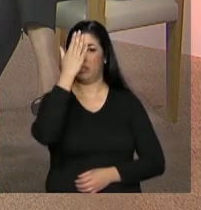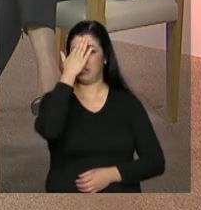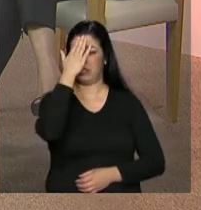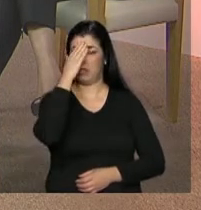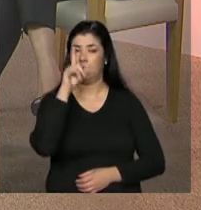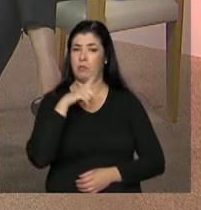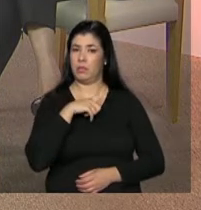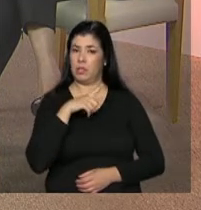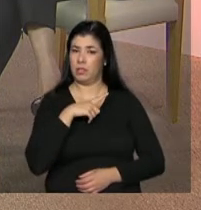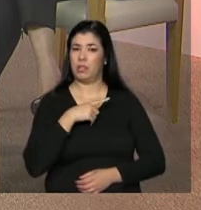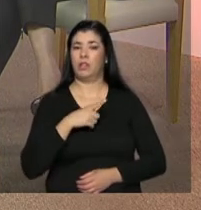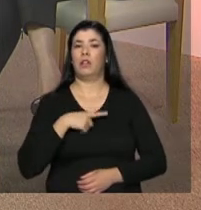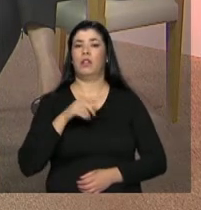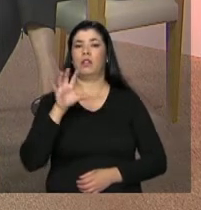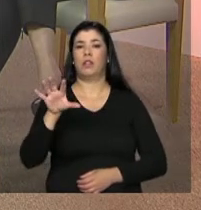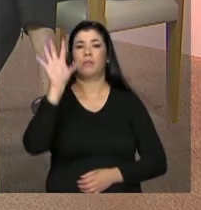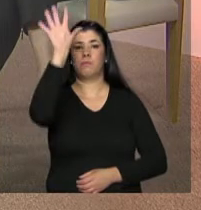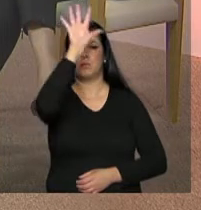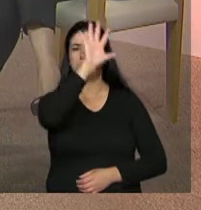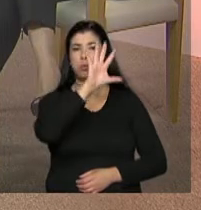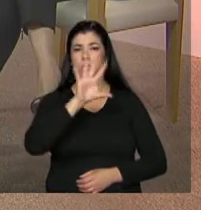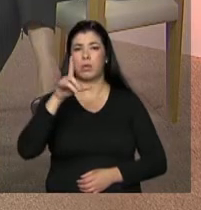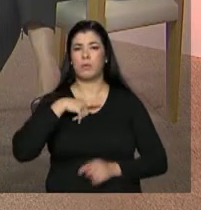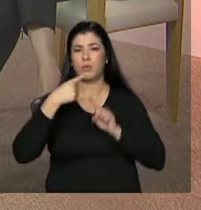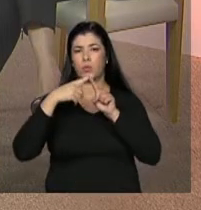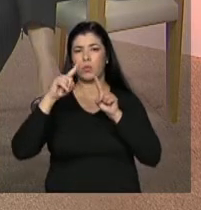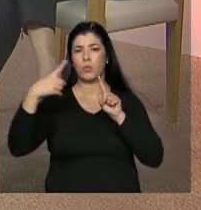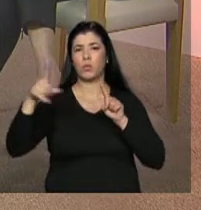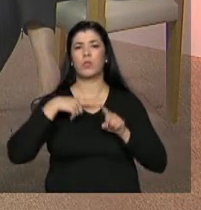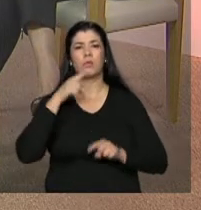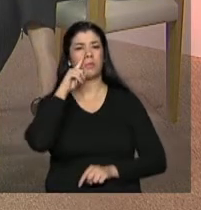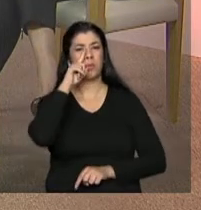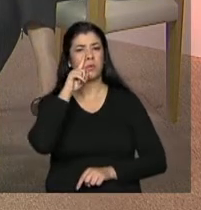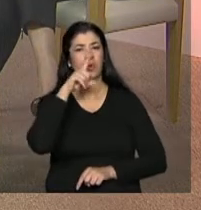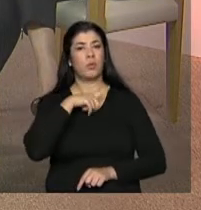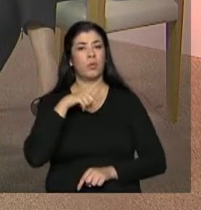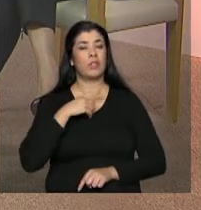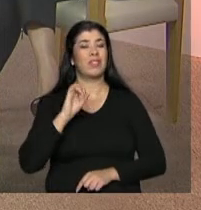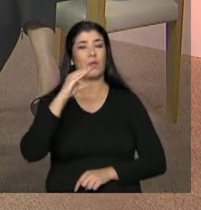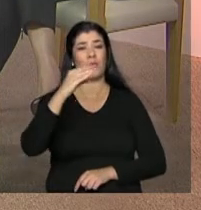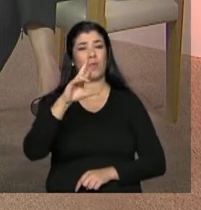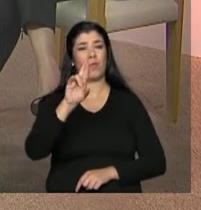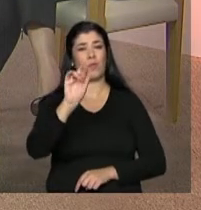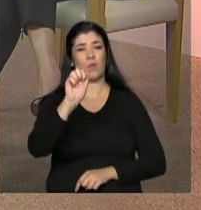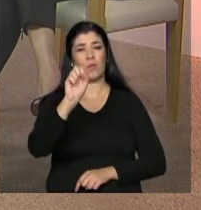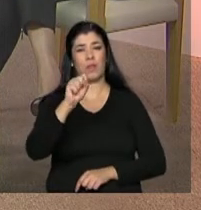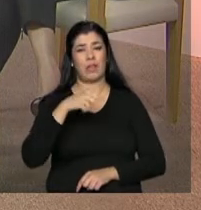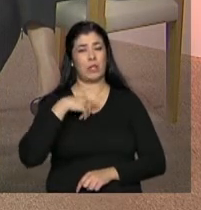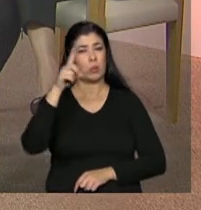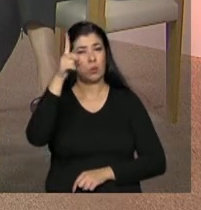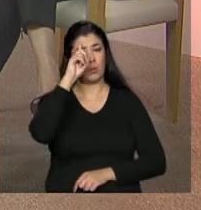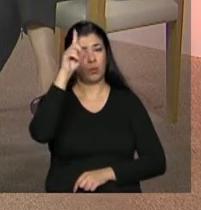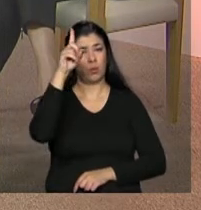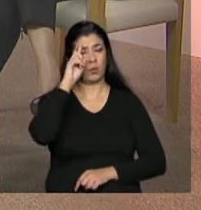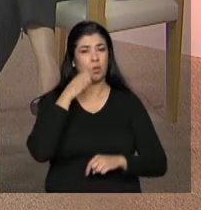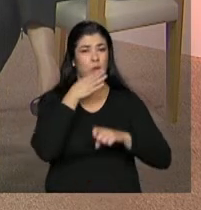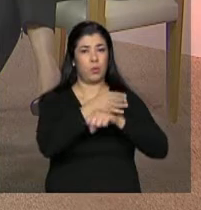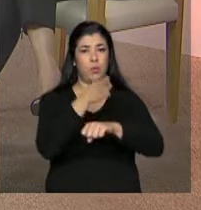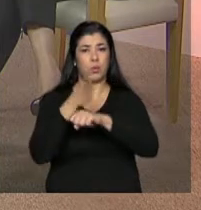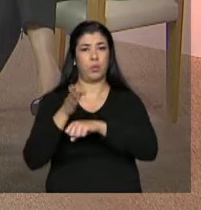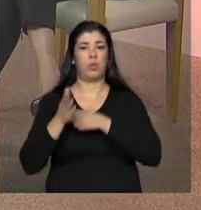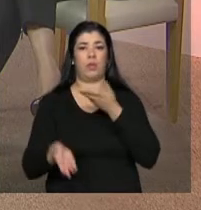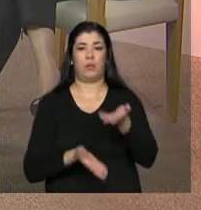que nos territórios mais vulneráveis as entidades são fundamentais, porque elas estão presentes no cotidiano dos nossos usuários.